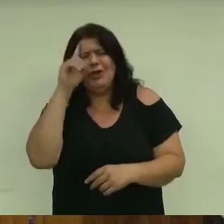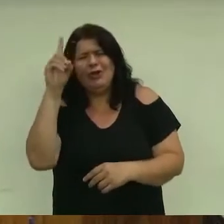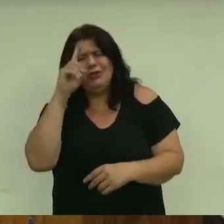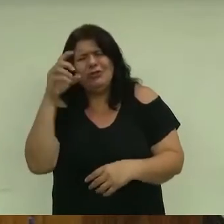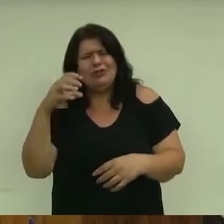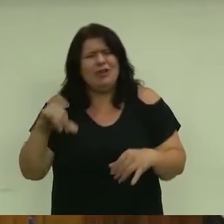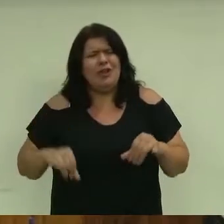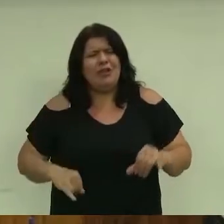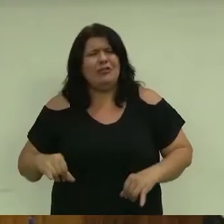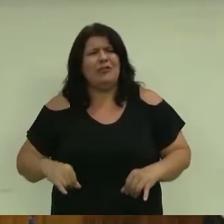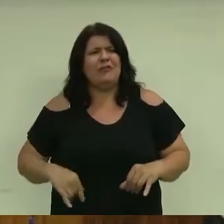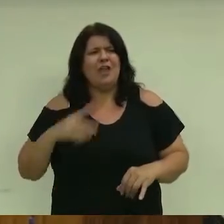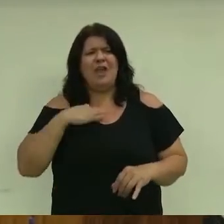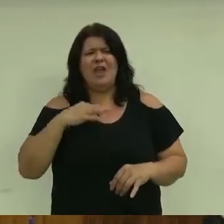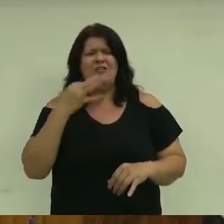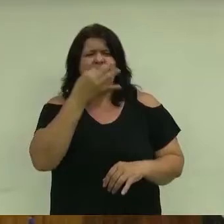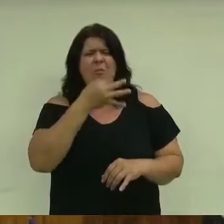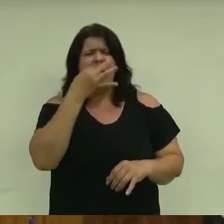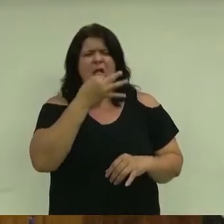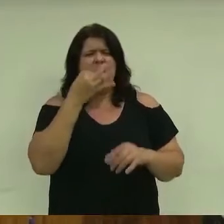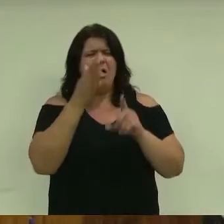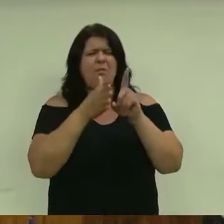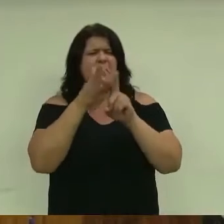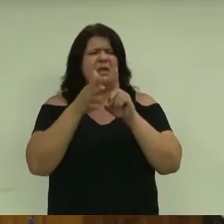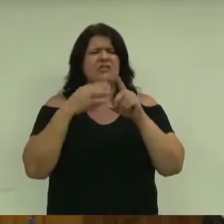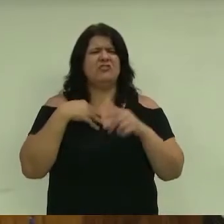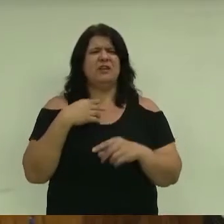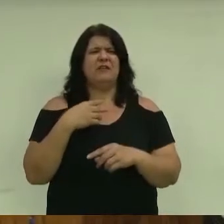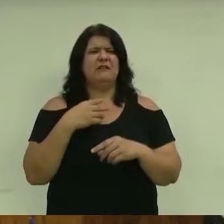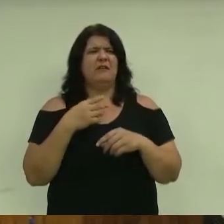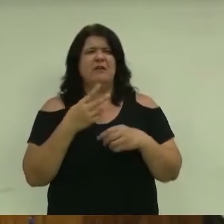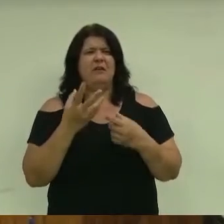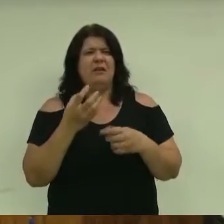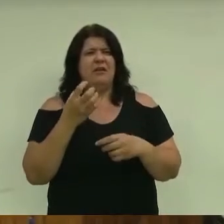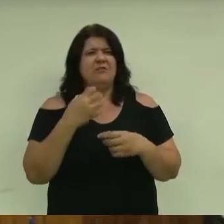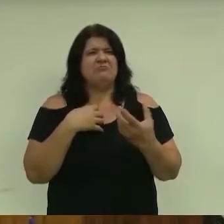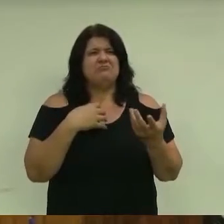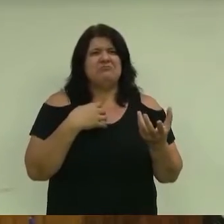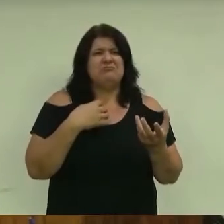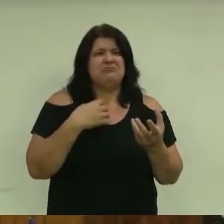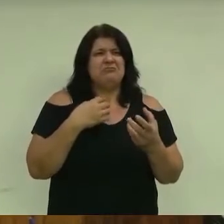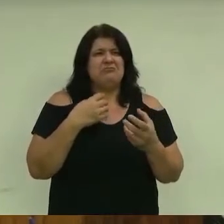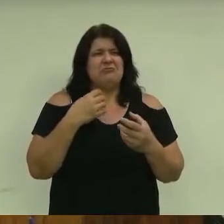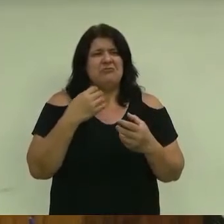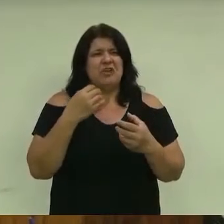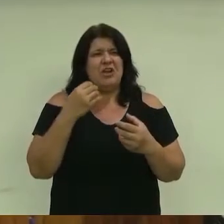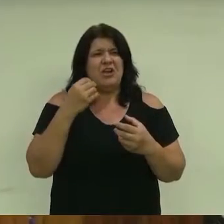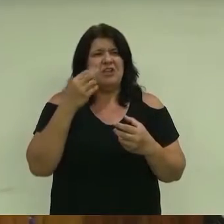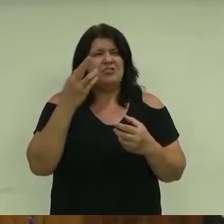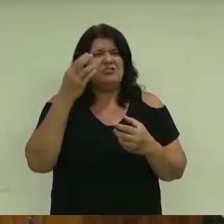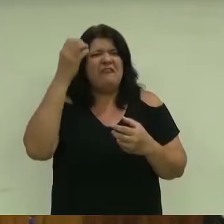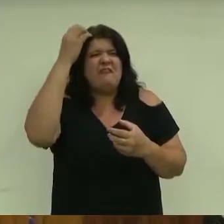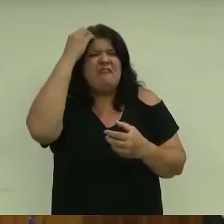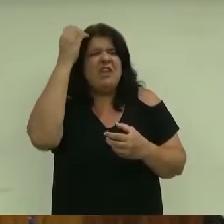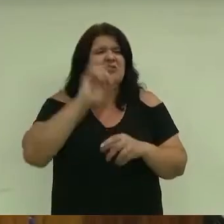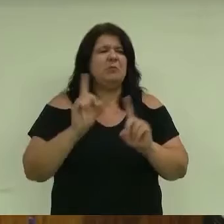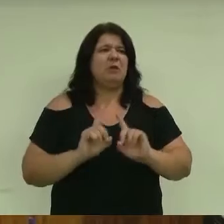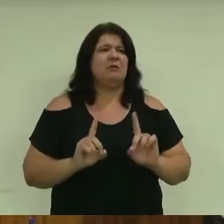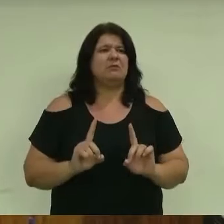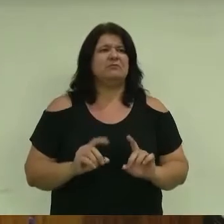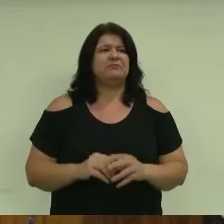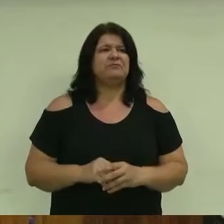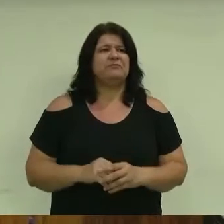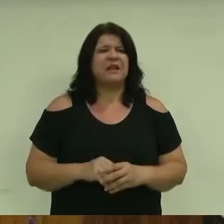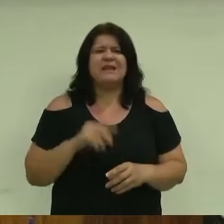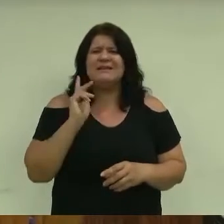estou fazendo um discurso de vítima, não. Eu estou falando da realidade, do que acontece de verdade no dia a dia. Fatos como aqueles